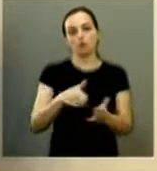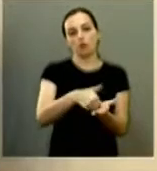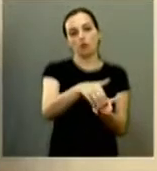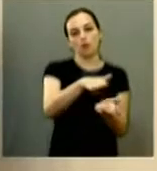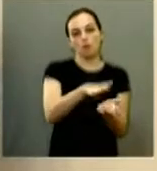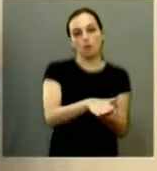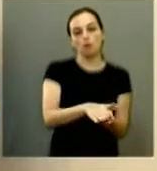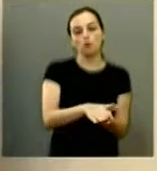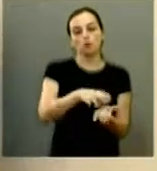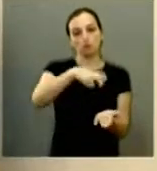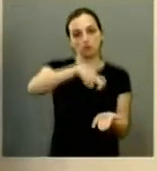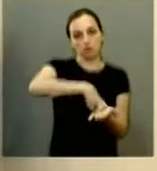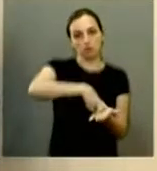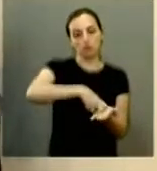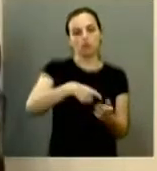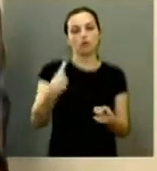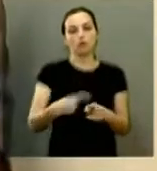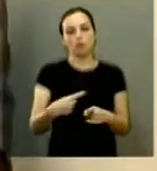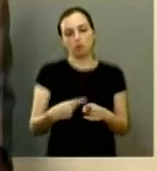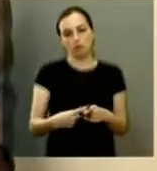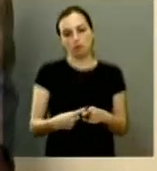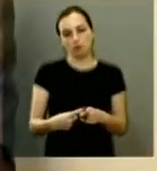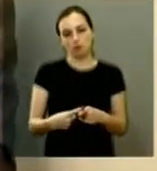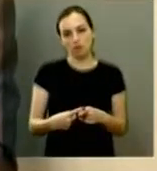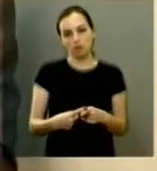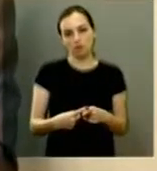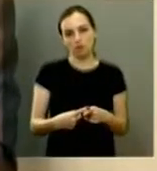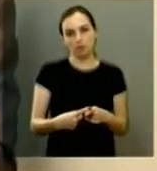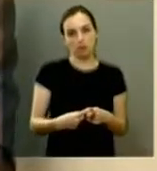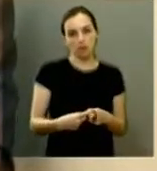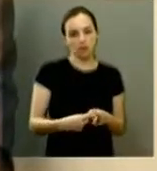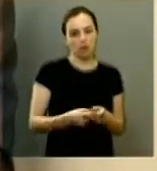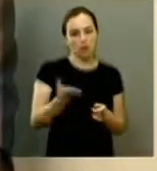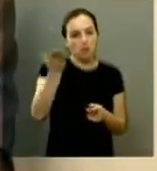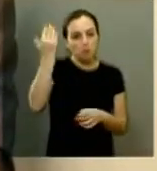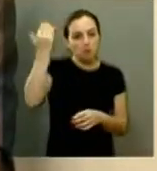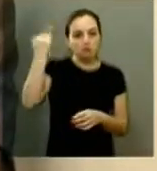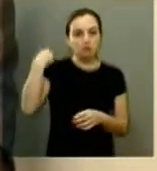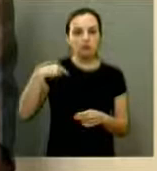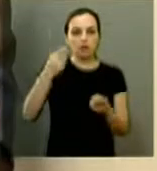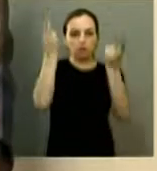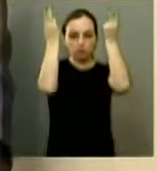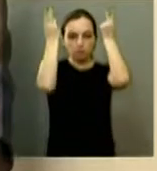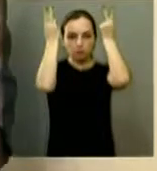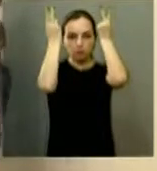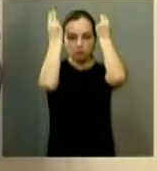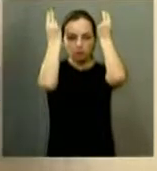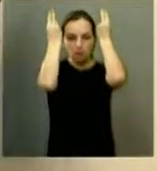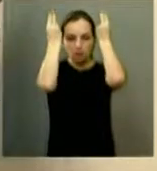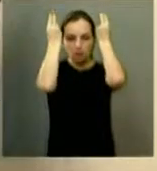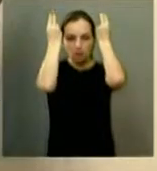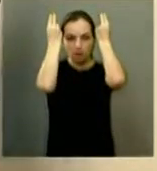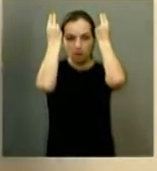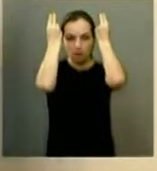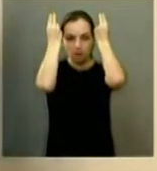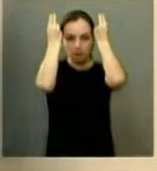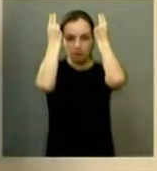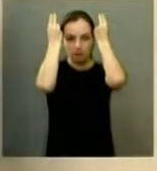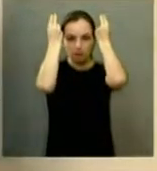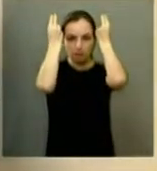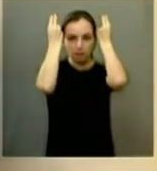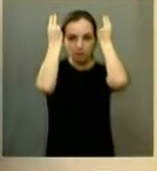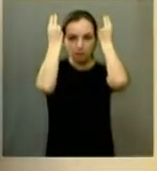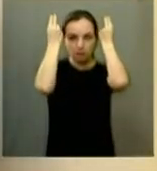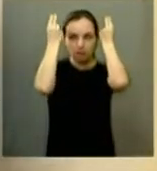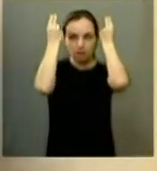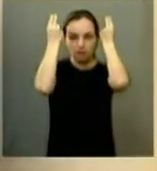porque foi a gota d'água seu presidente aquele cavalo que você até me acionou na